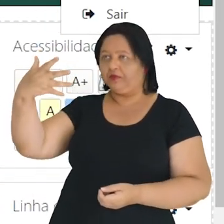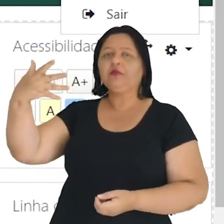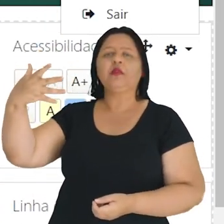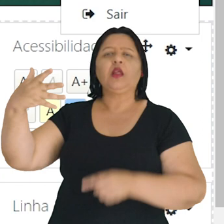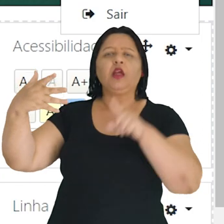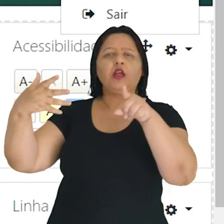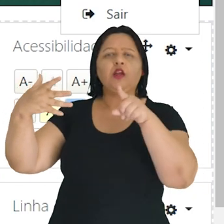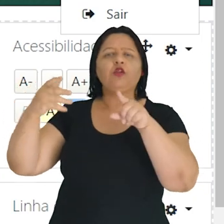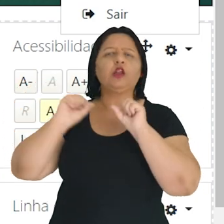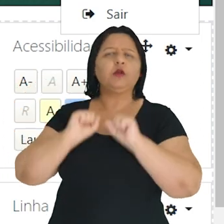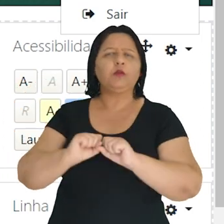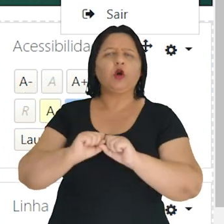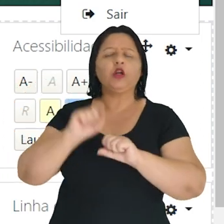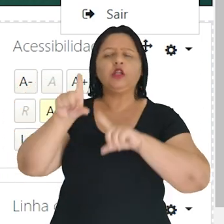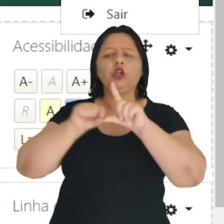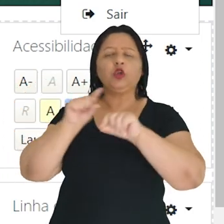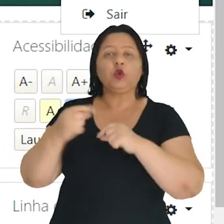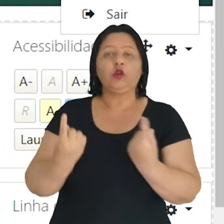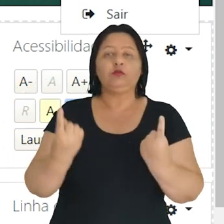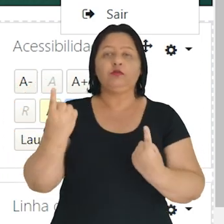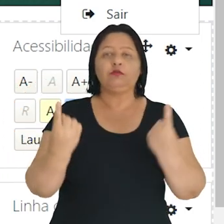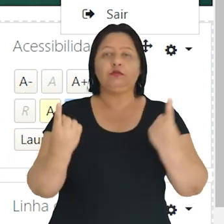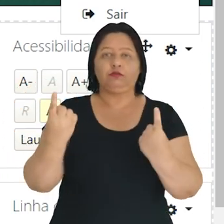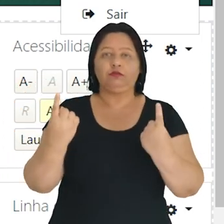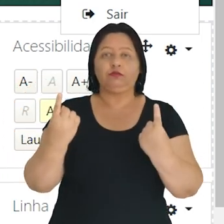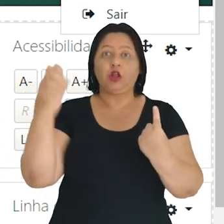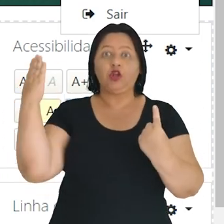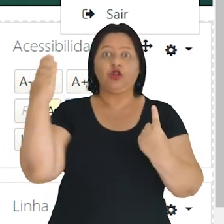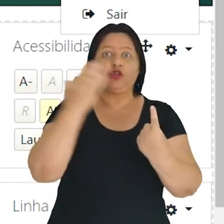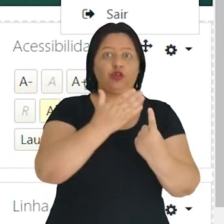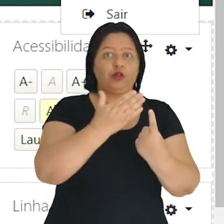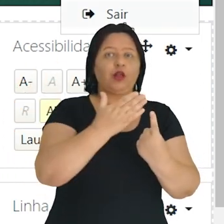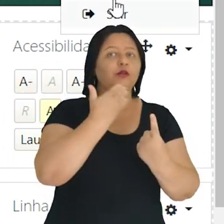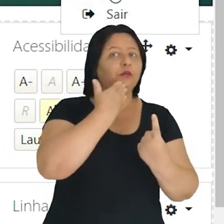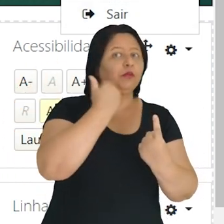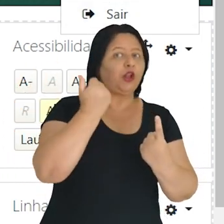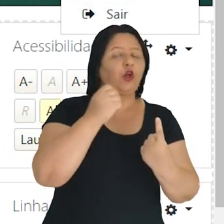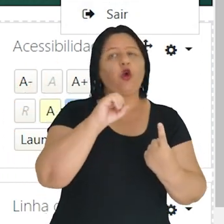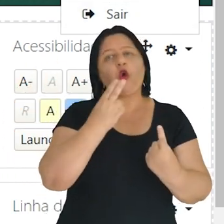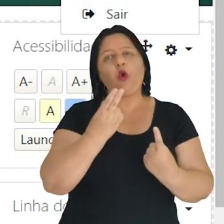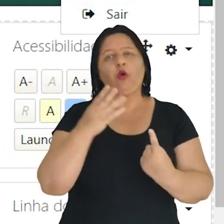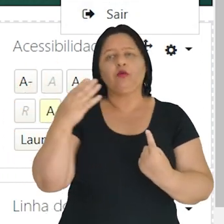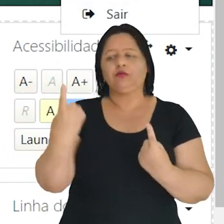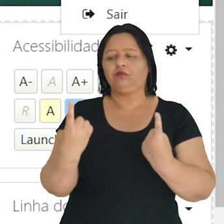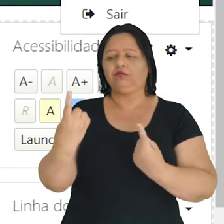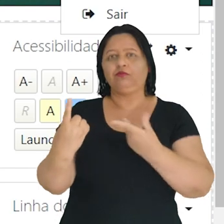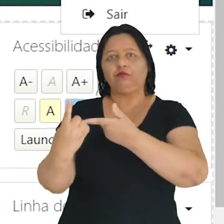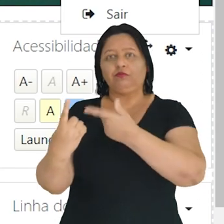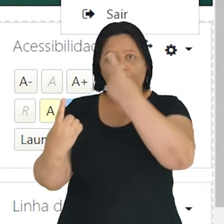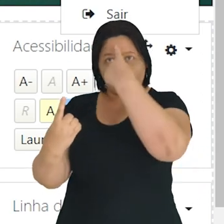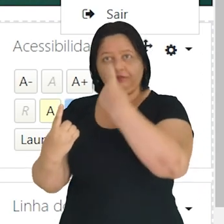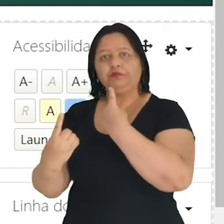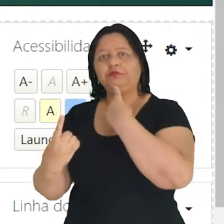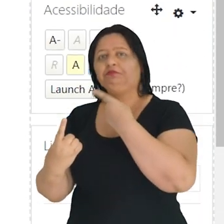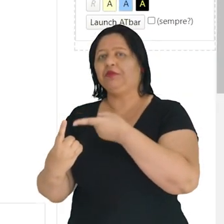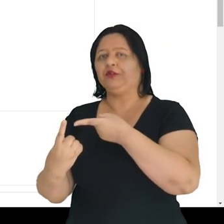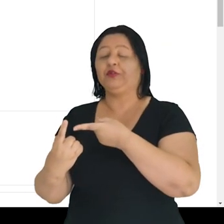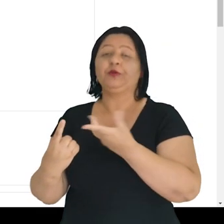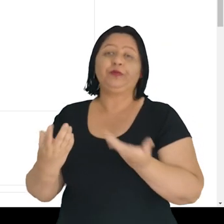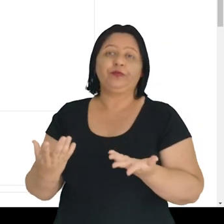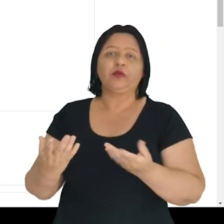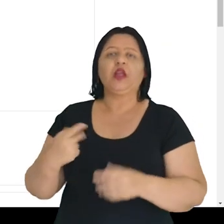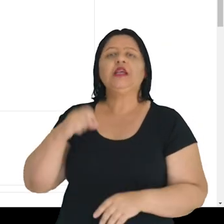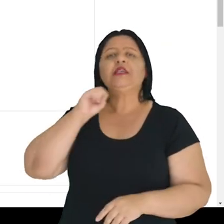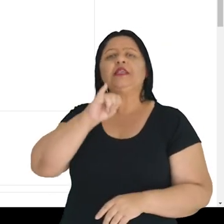aí, neste menu, você tem duas opções, ir direto ao seu perfil ou ir em preferências. Direto ao seu perfil,